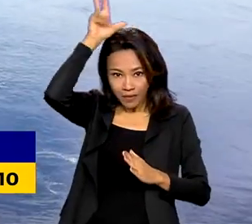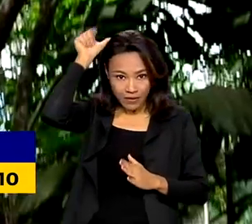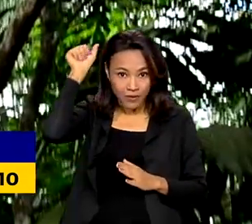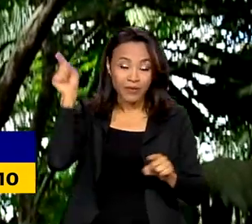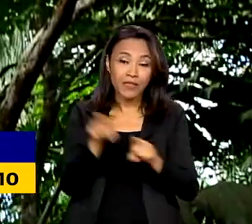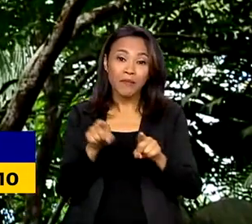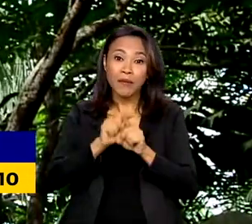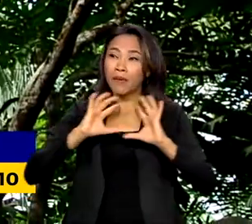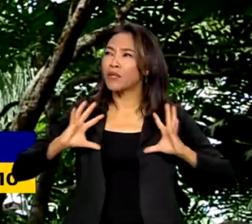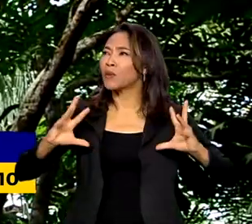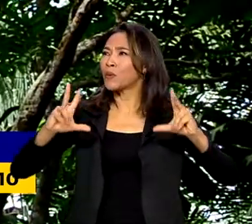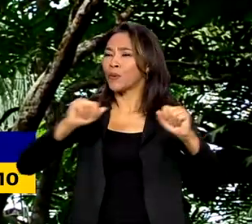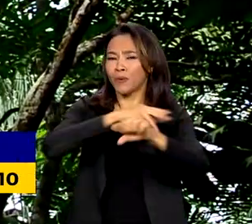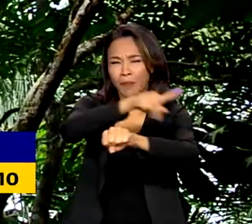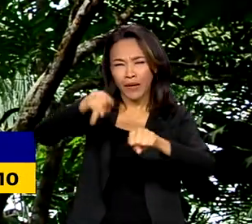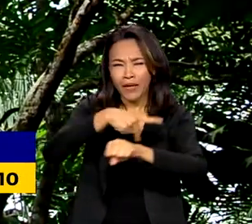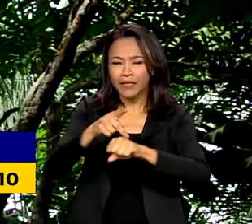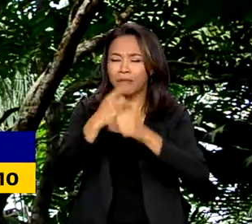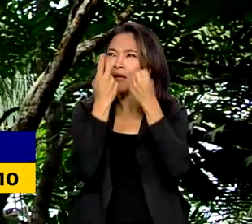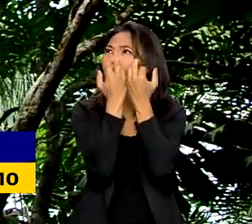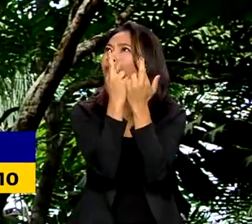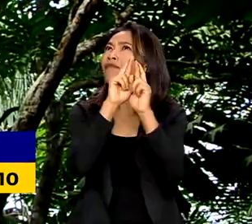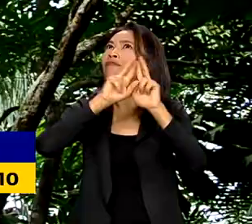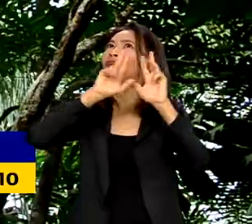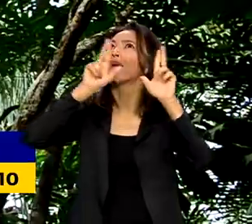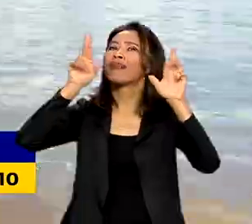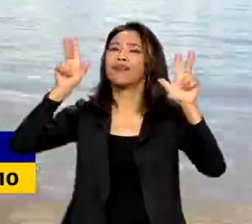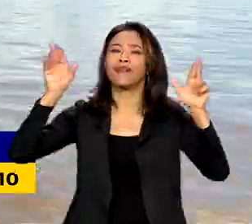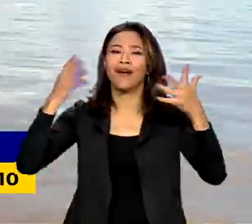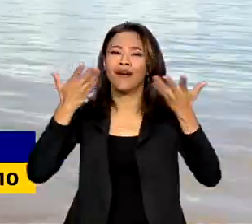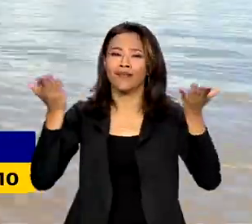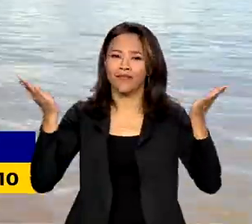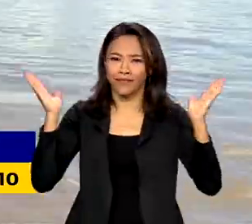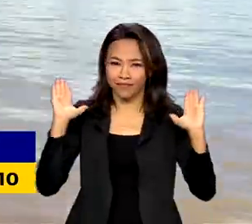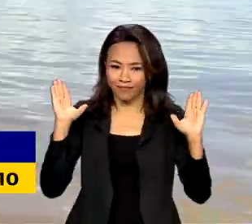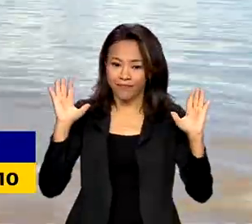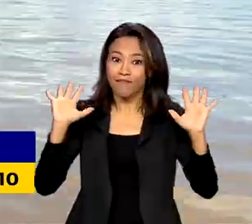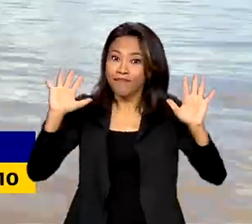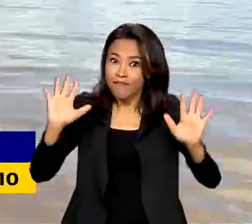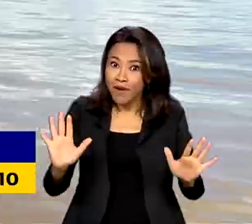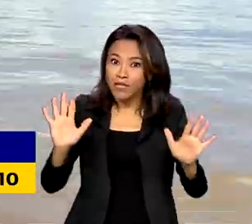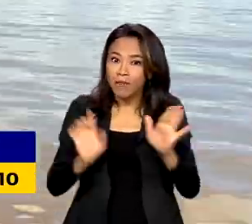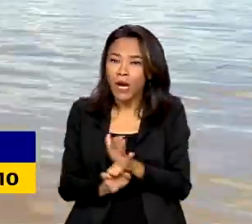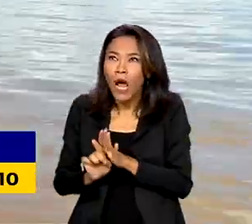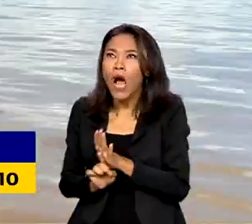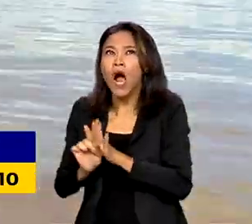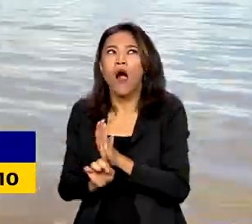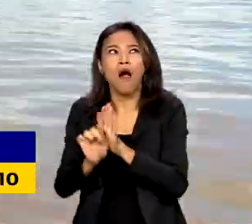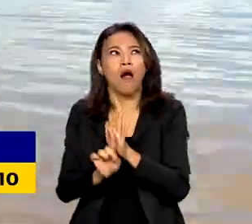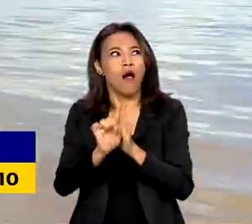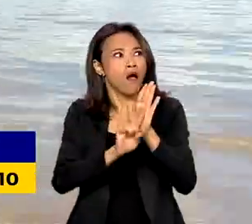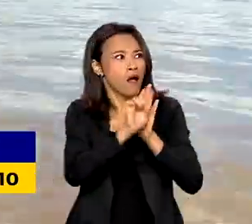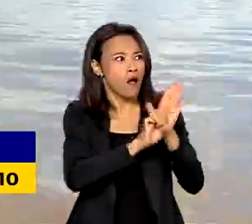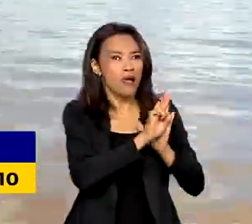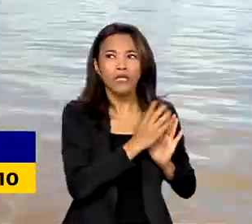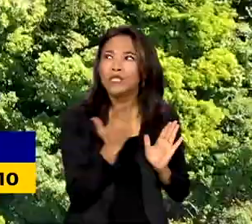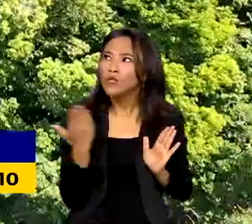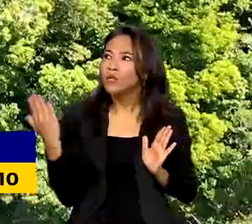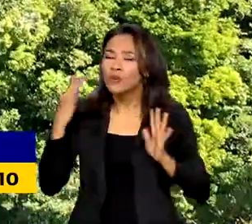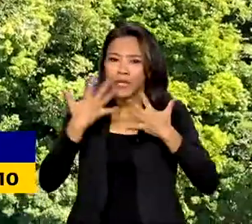biodiversidade da região. Mas para explorar toda essa riqueza natural,